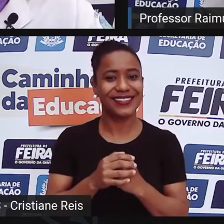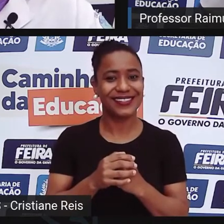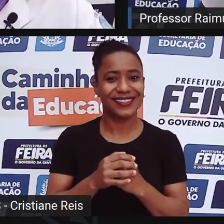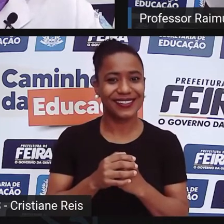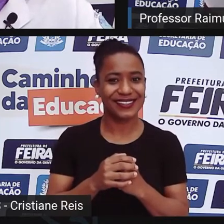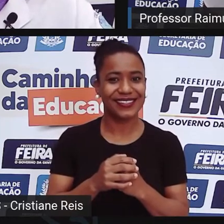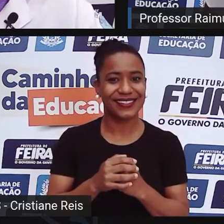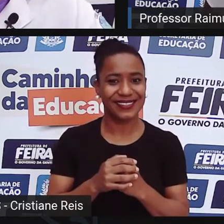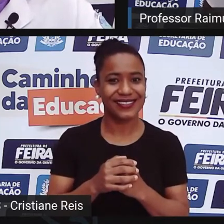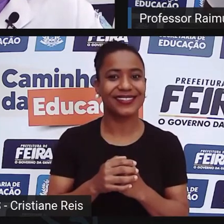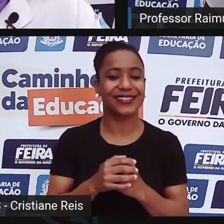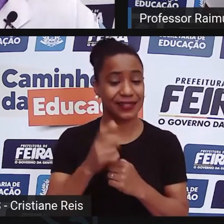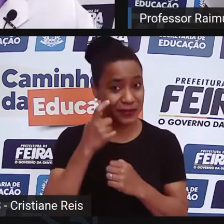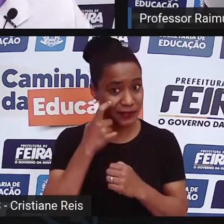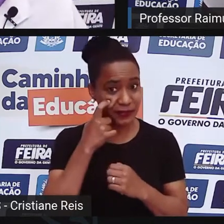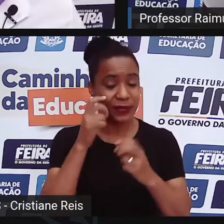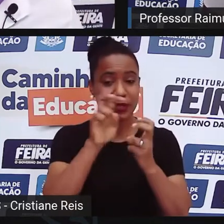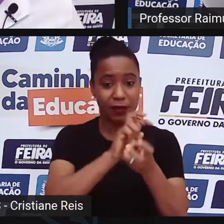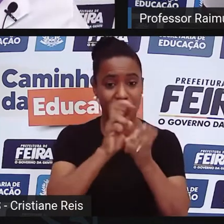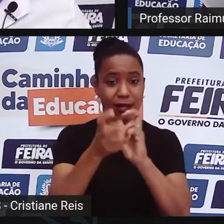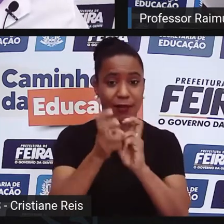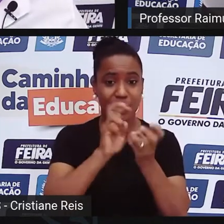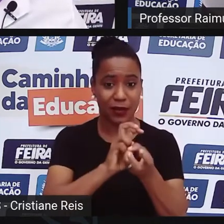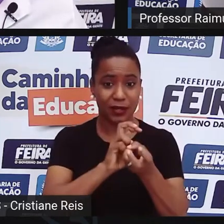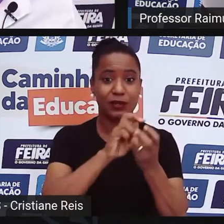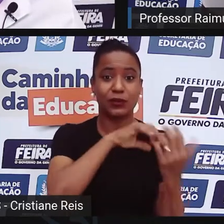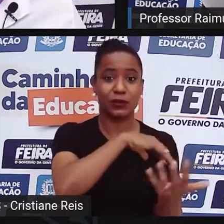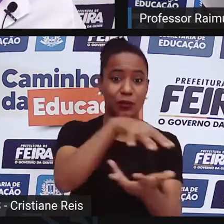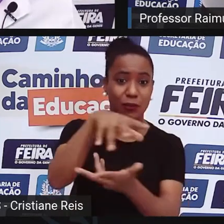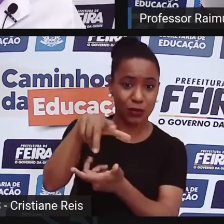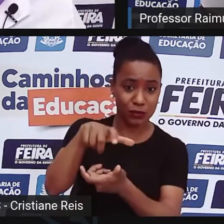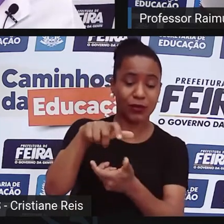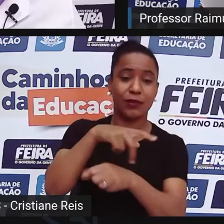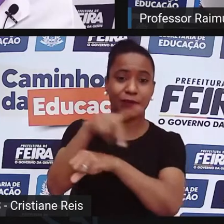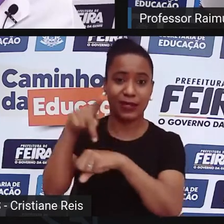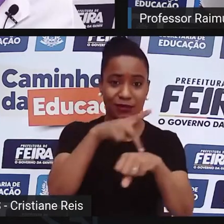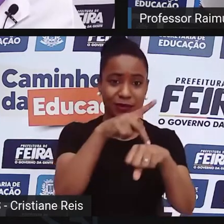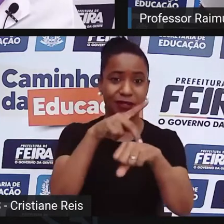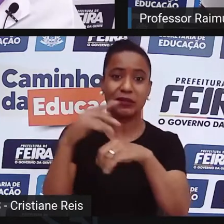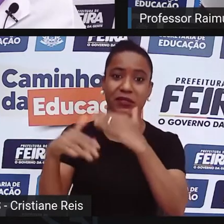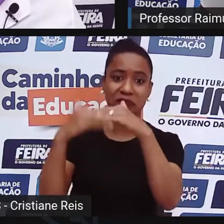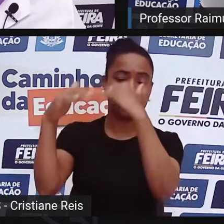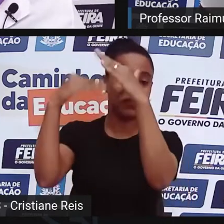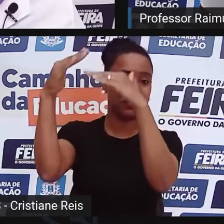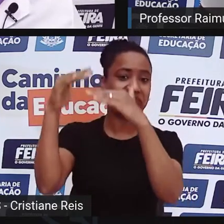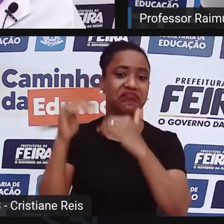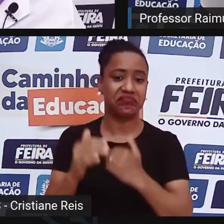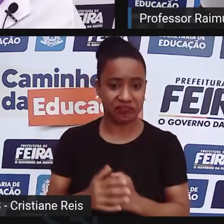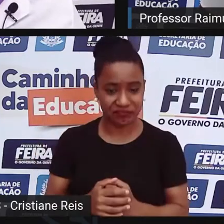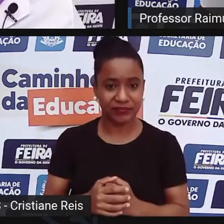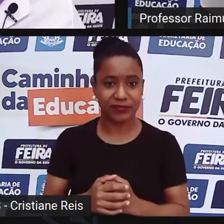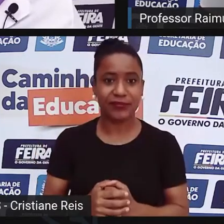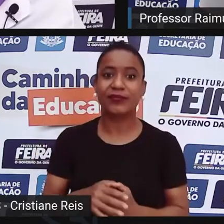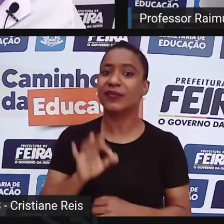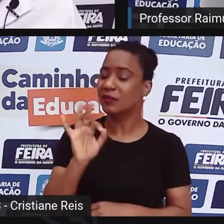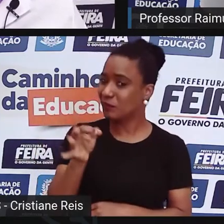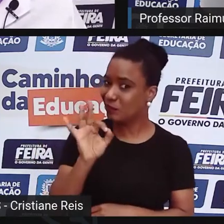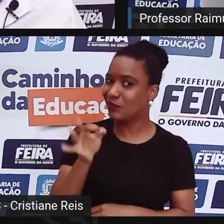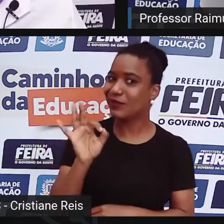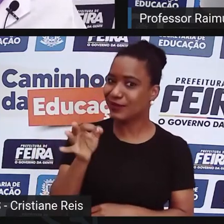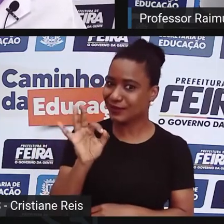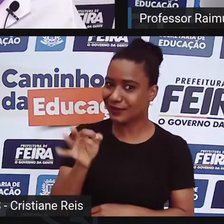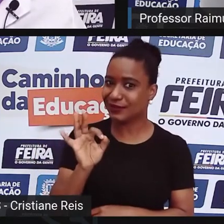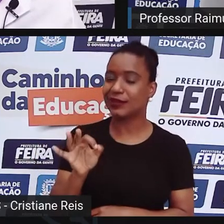É... A capoeira no mundo como está tão desenvolvida, Felipe? Pois é, é um ponto da gente se